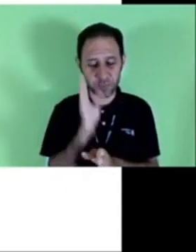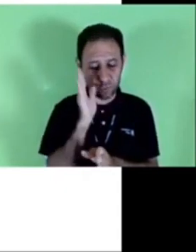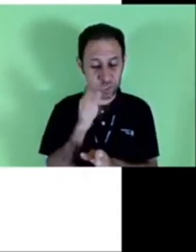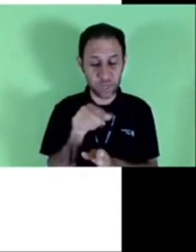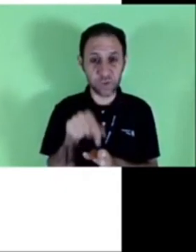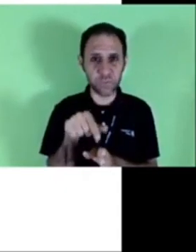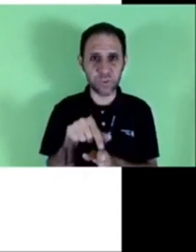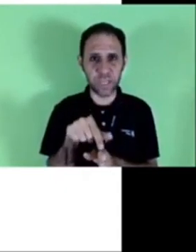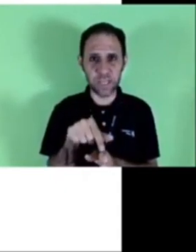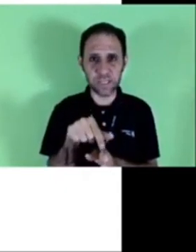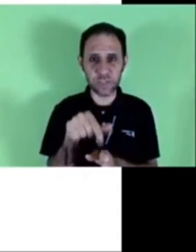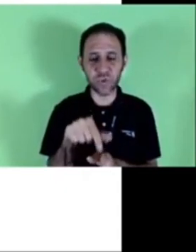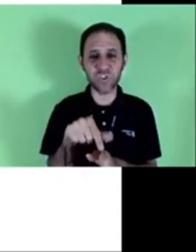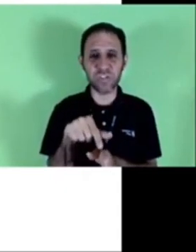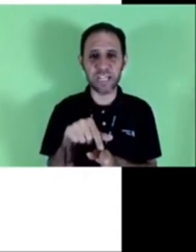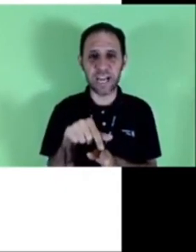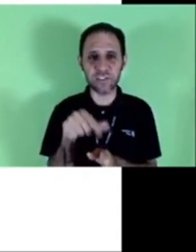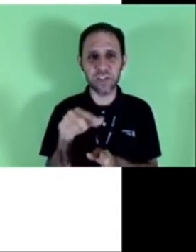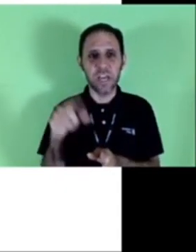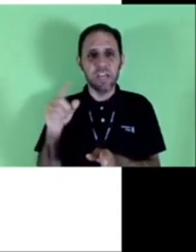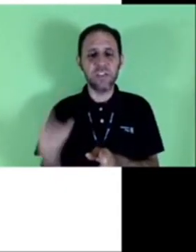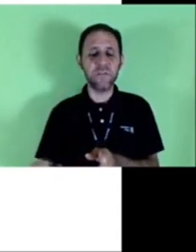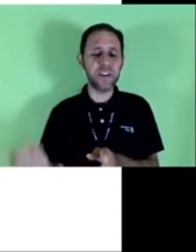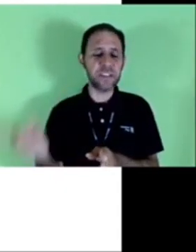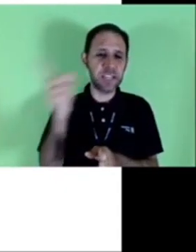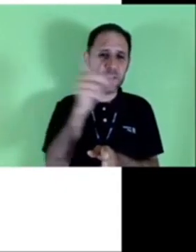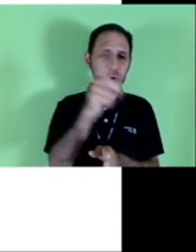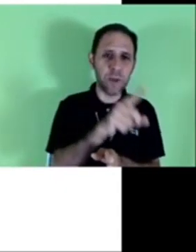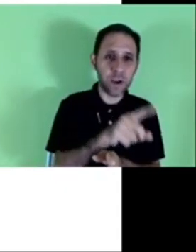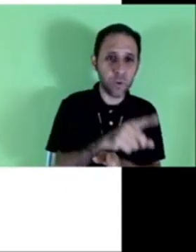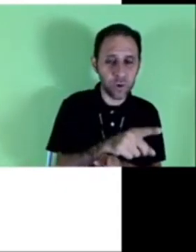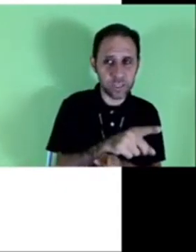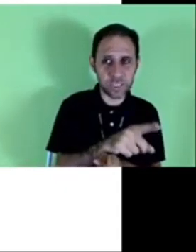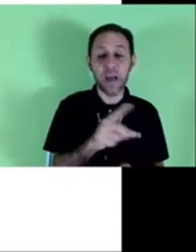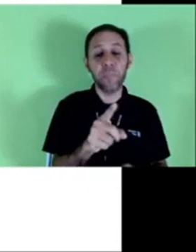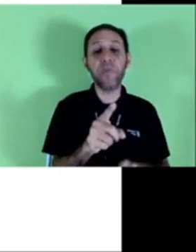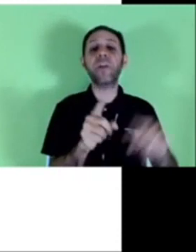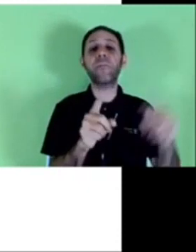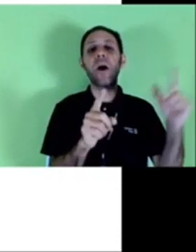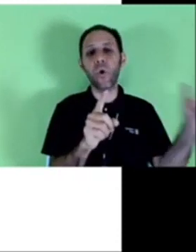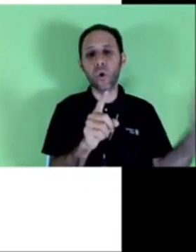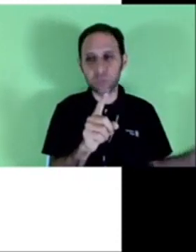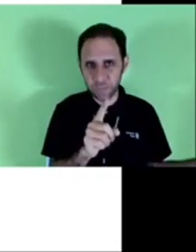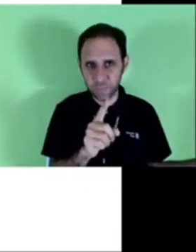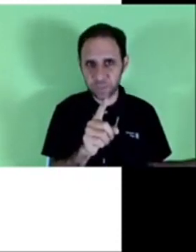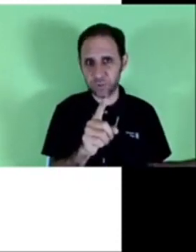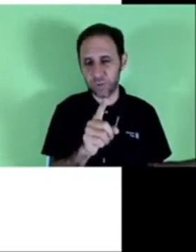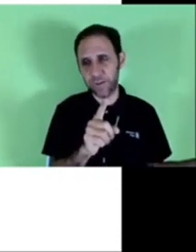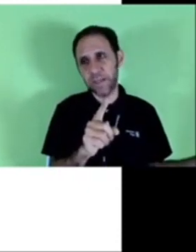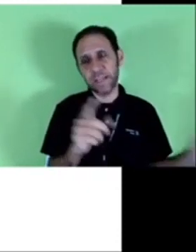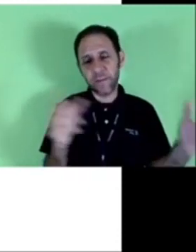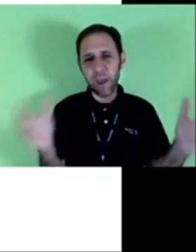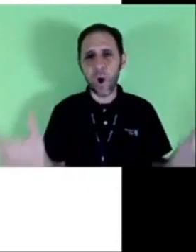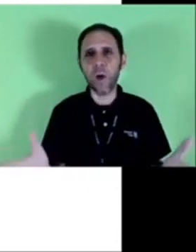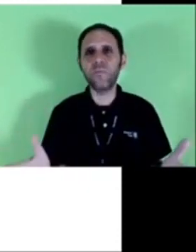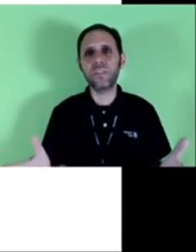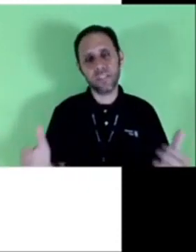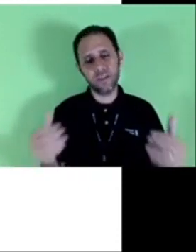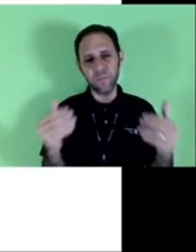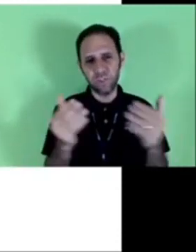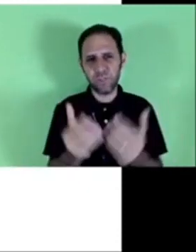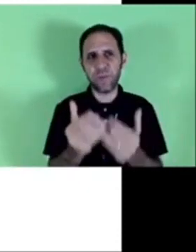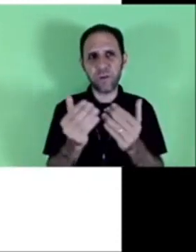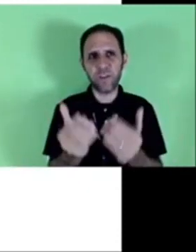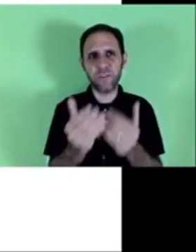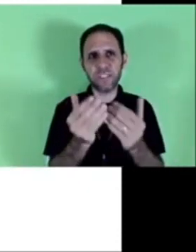poderes, os seus poderes, a sua autoridade, de fazer alguma coisa para uma outra pessoa. Então, é óbvio